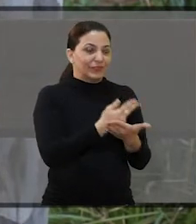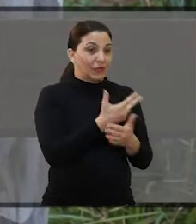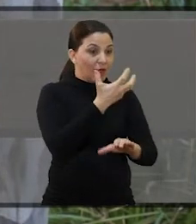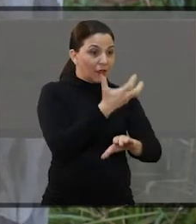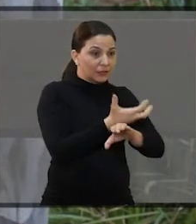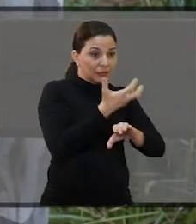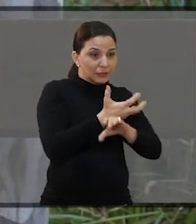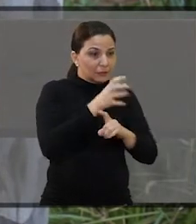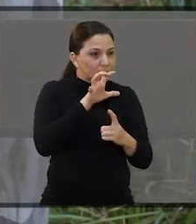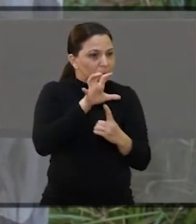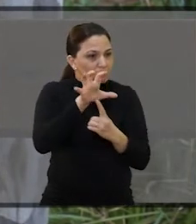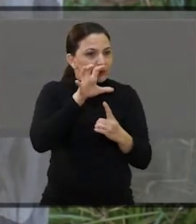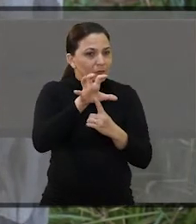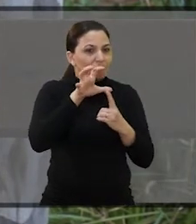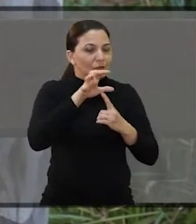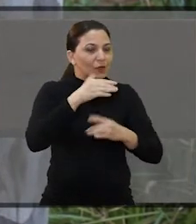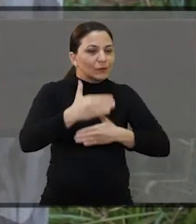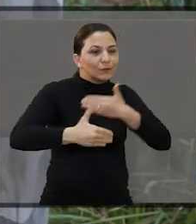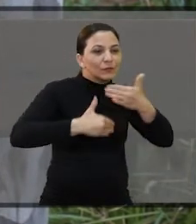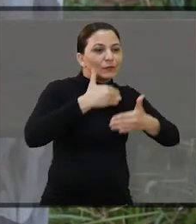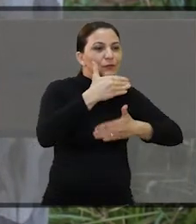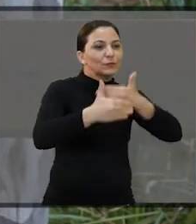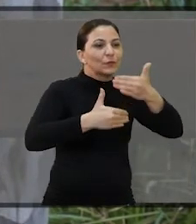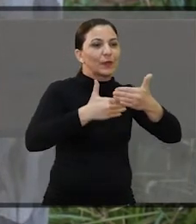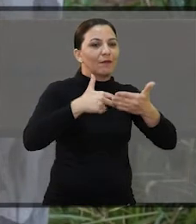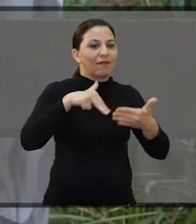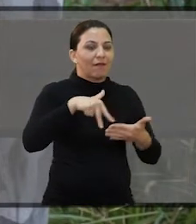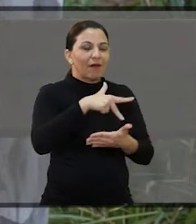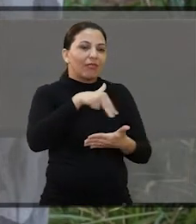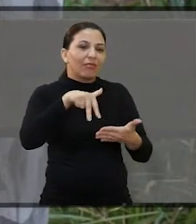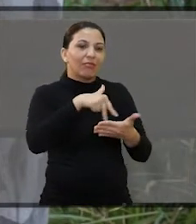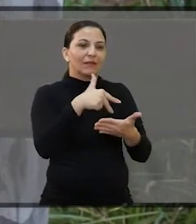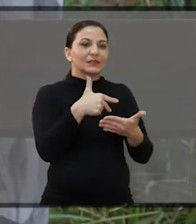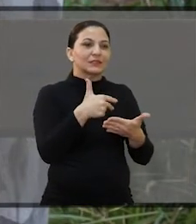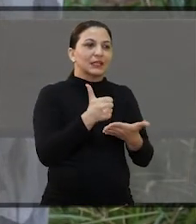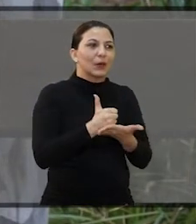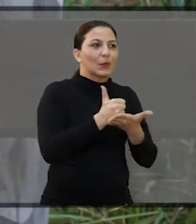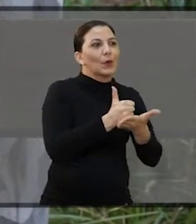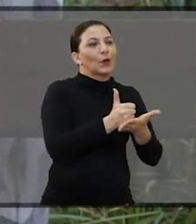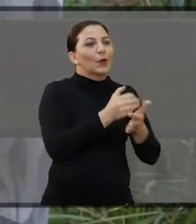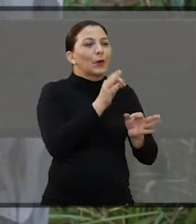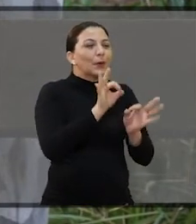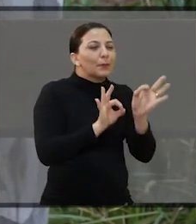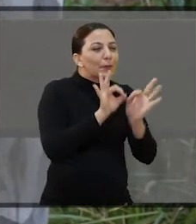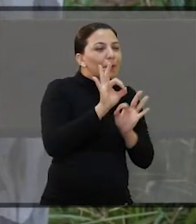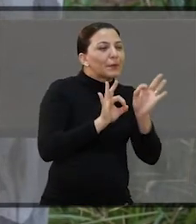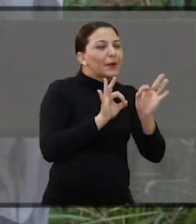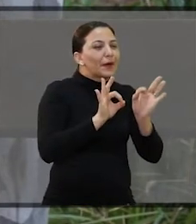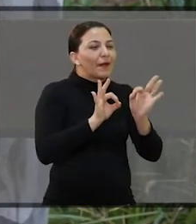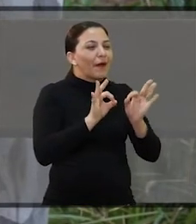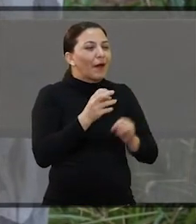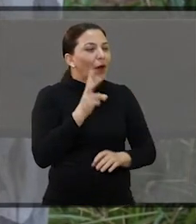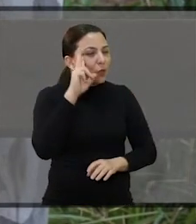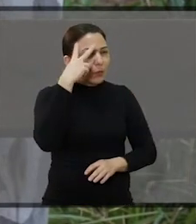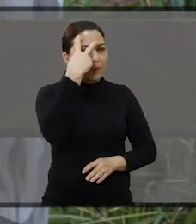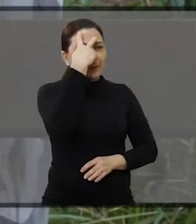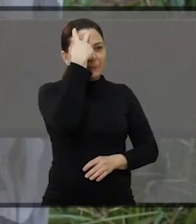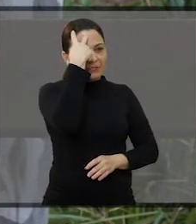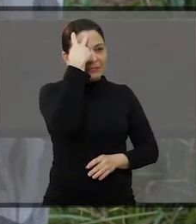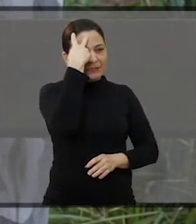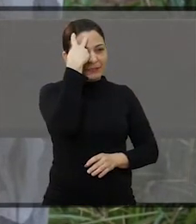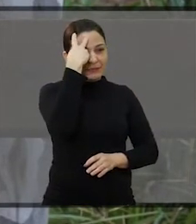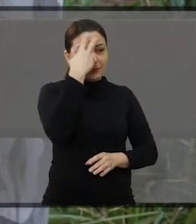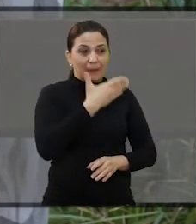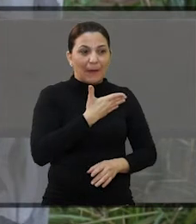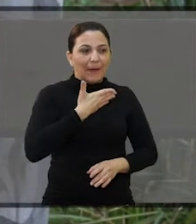disciplinas acabaram ajudando ela, a gente ia dançar também moldando muito o pensamento dela,